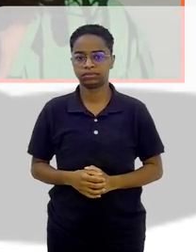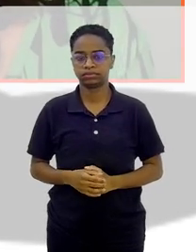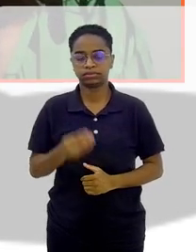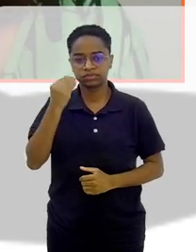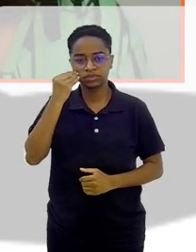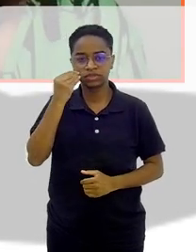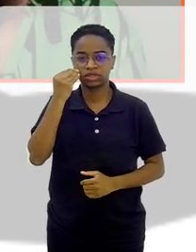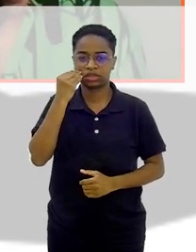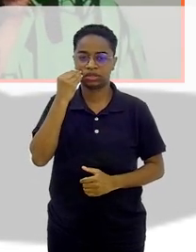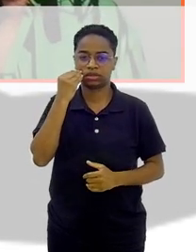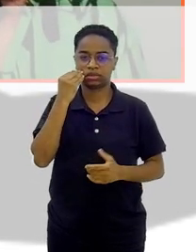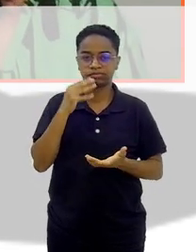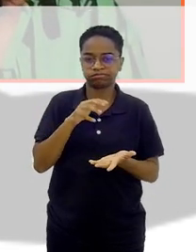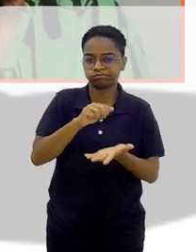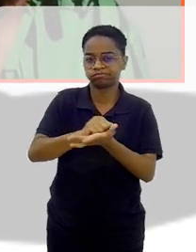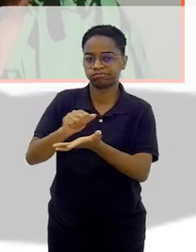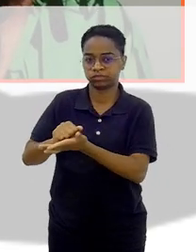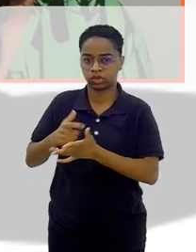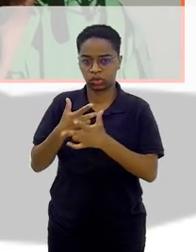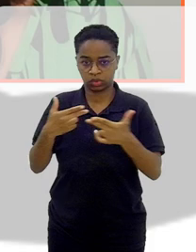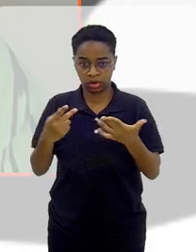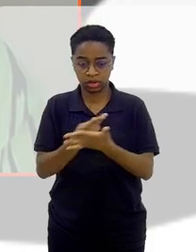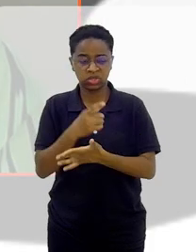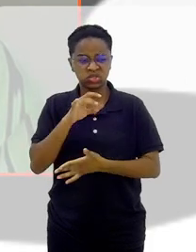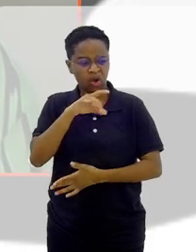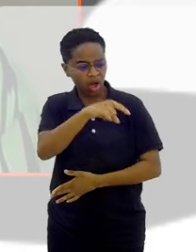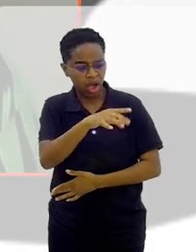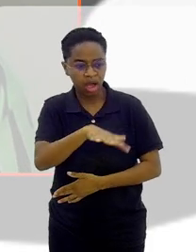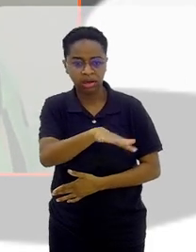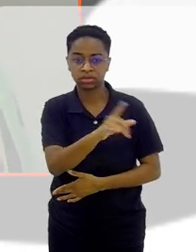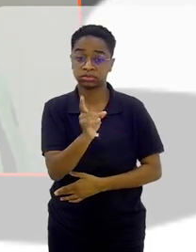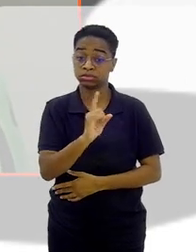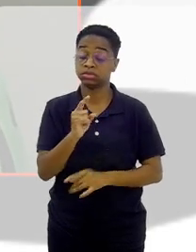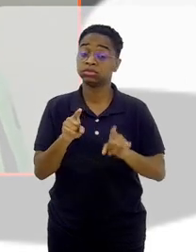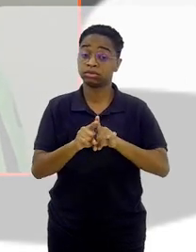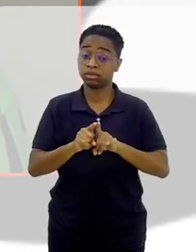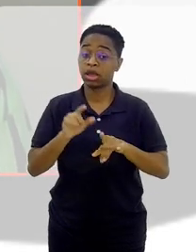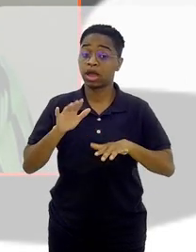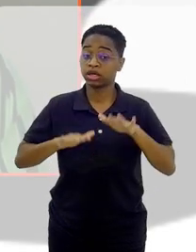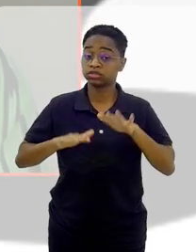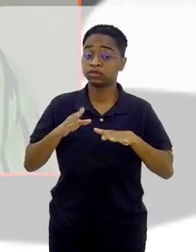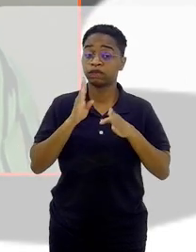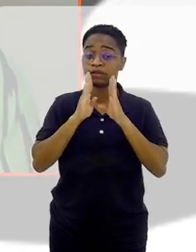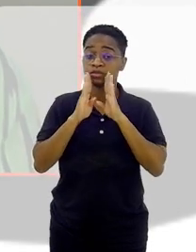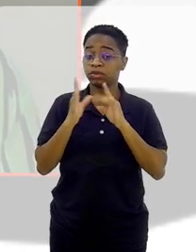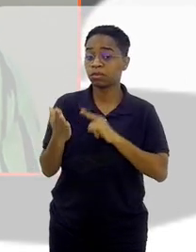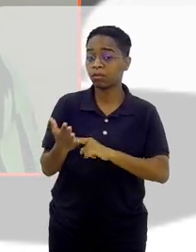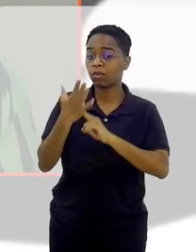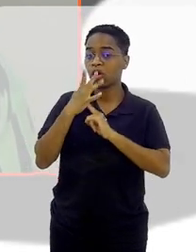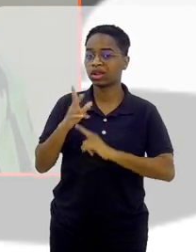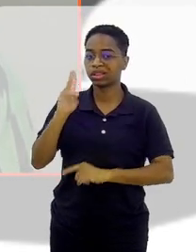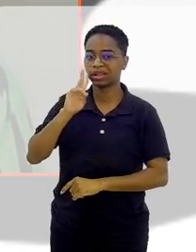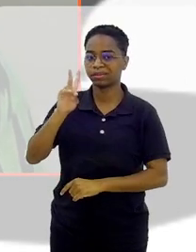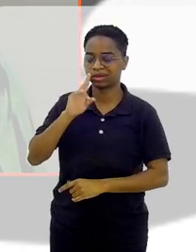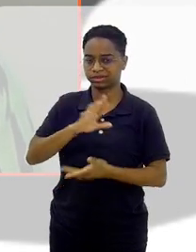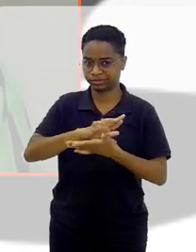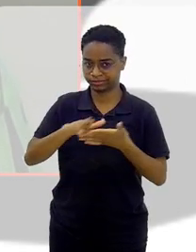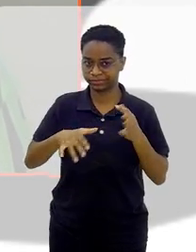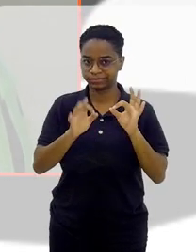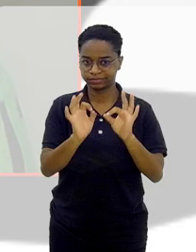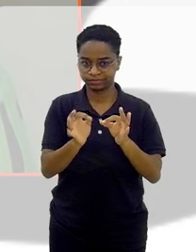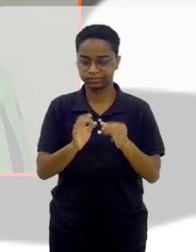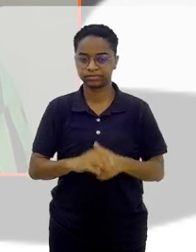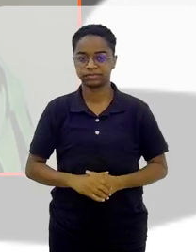nessa cobertura. E aí não só lá, Cláudio, de vez em quando o Facebook me traz algumas lembranças.